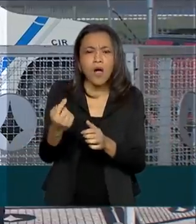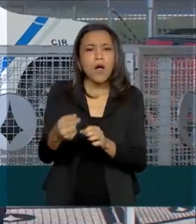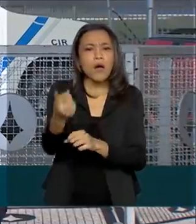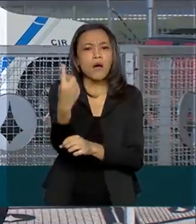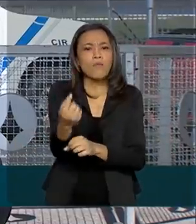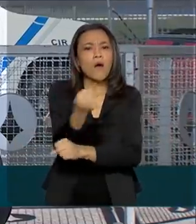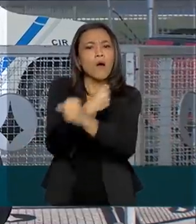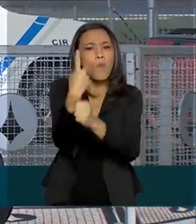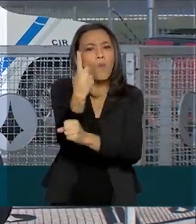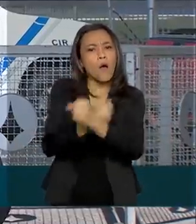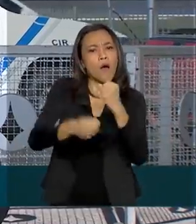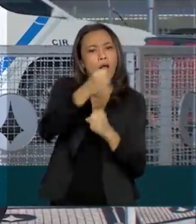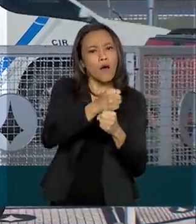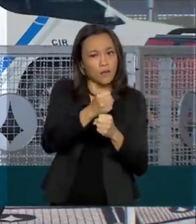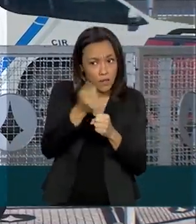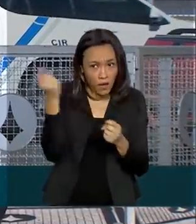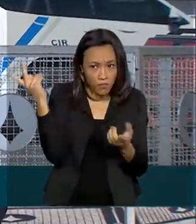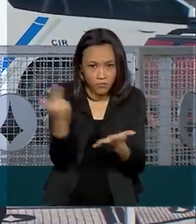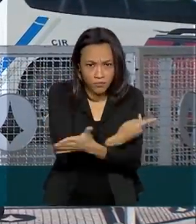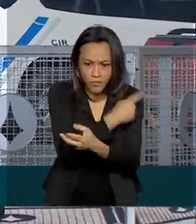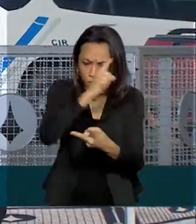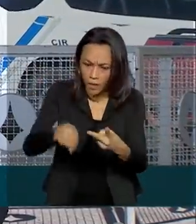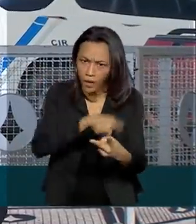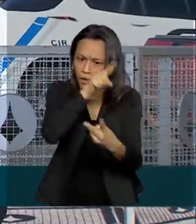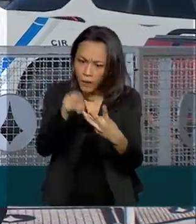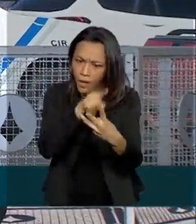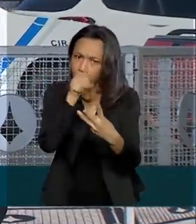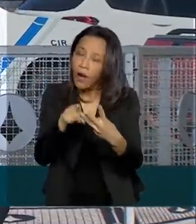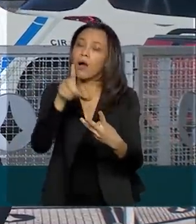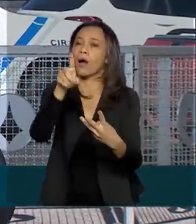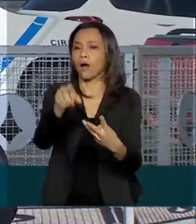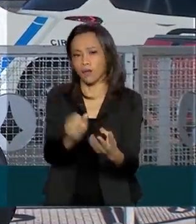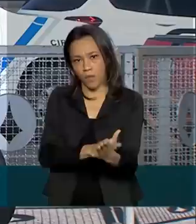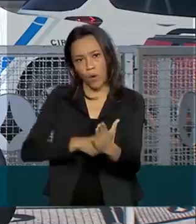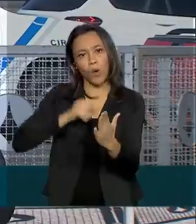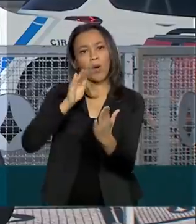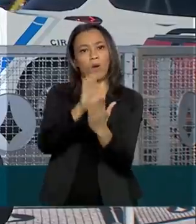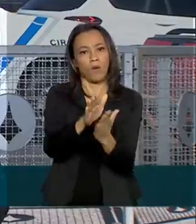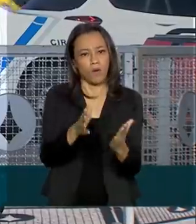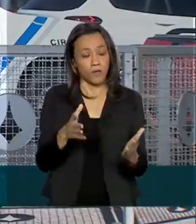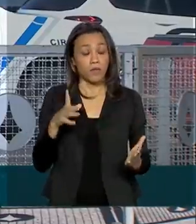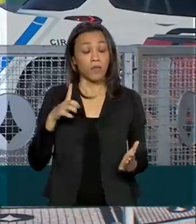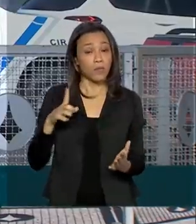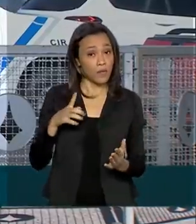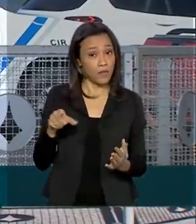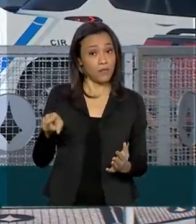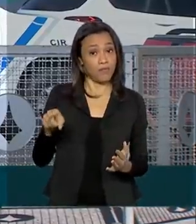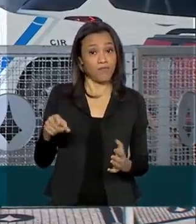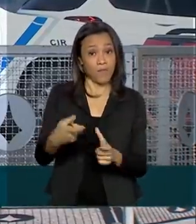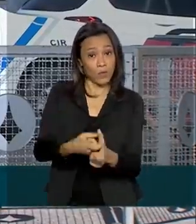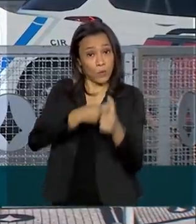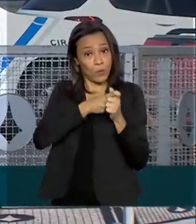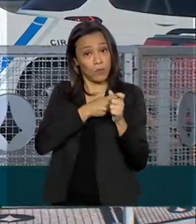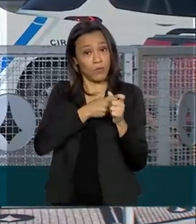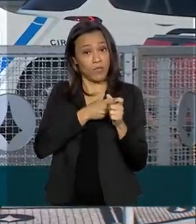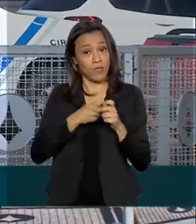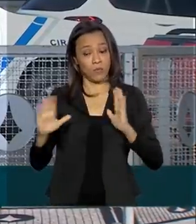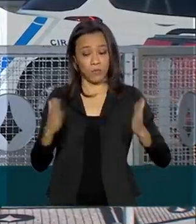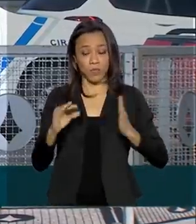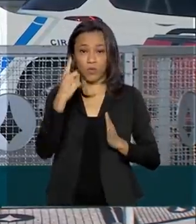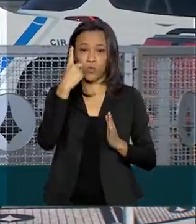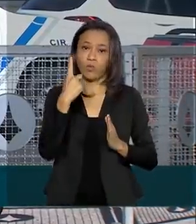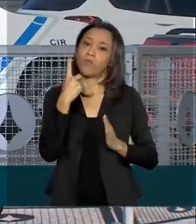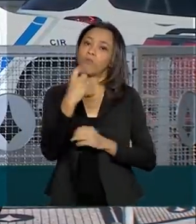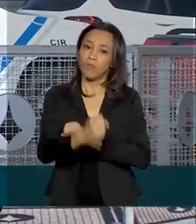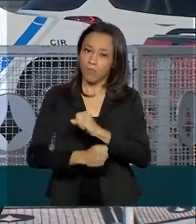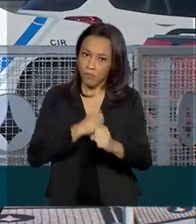pode ter o veículo apreendido e também tem o direito de dirigir suspenso pelo período de um ano. Segundo